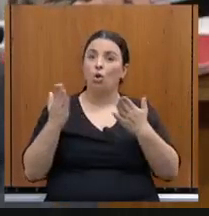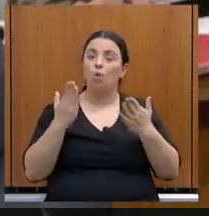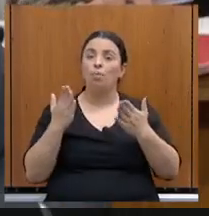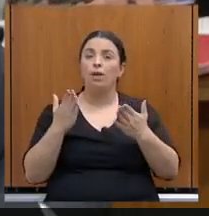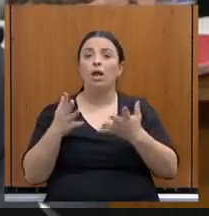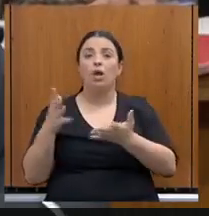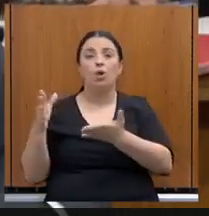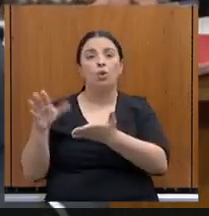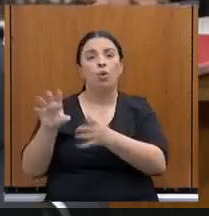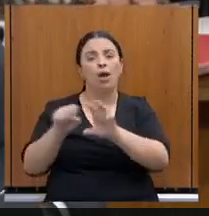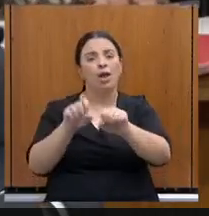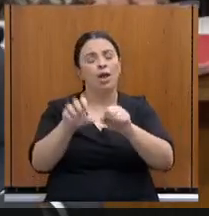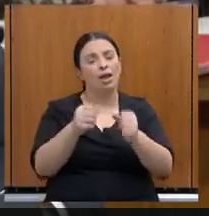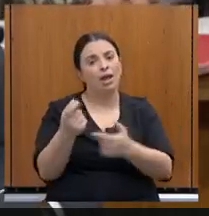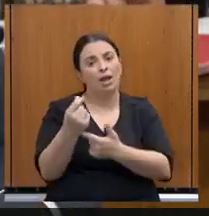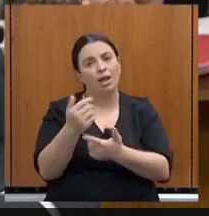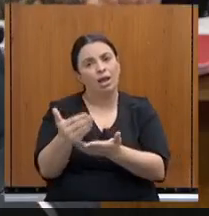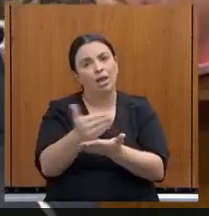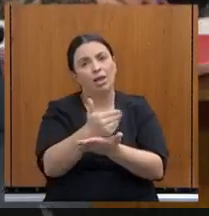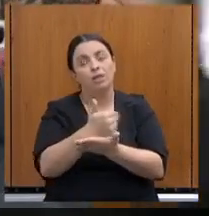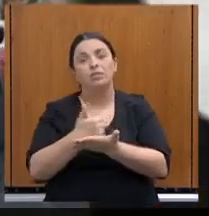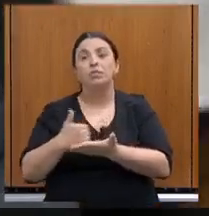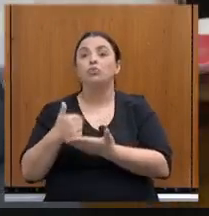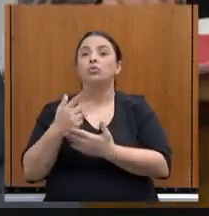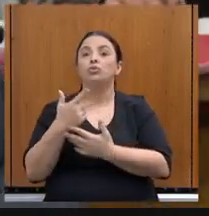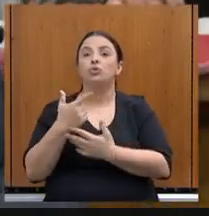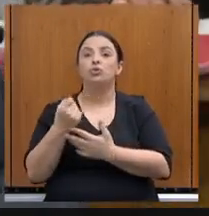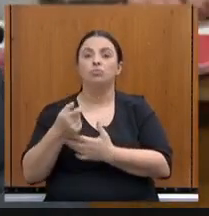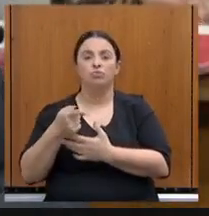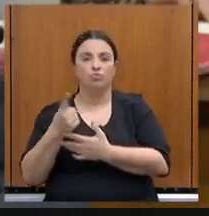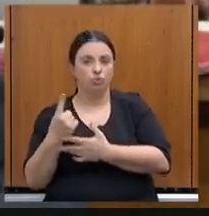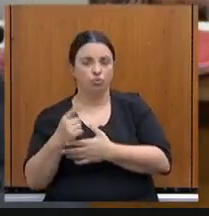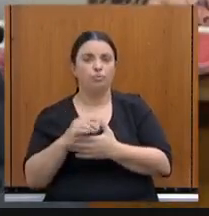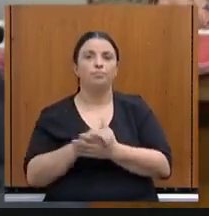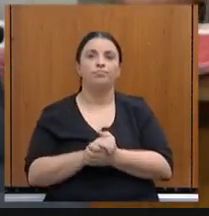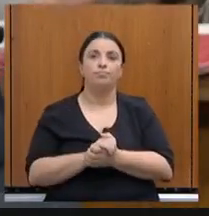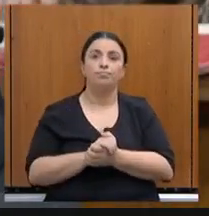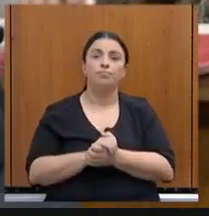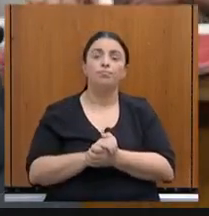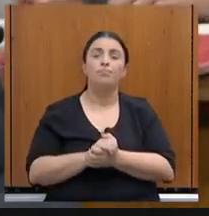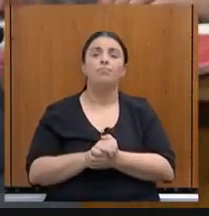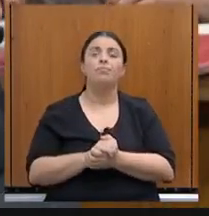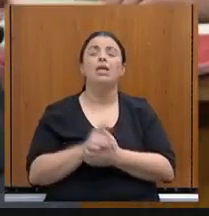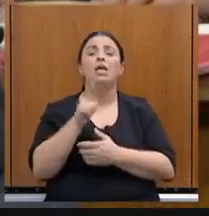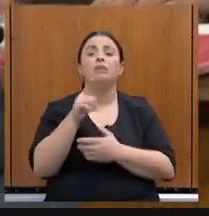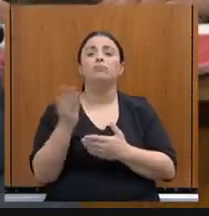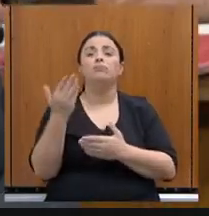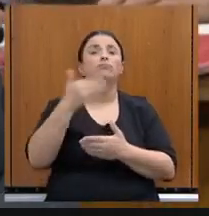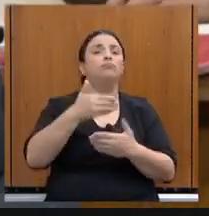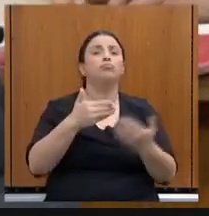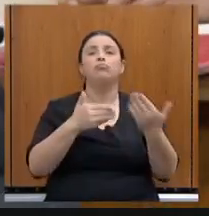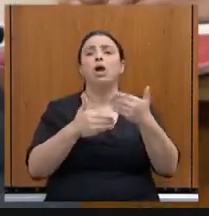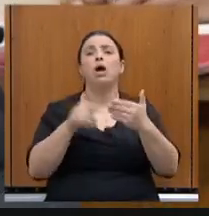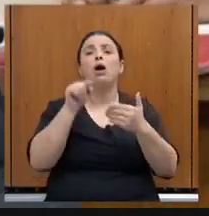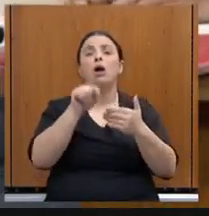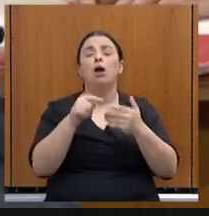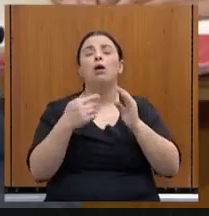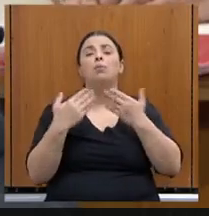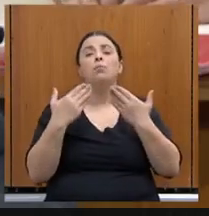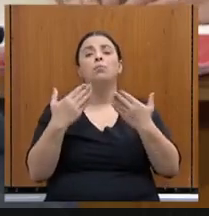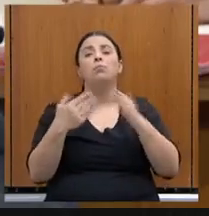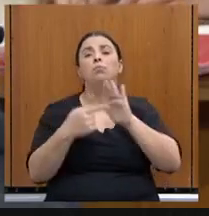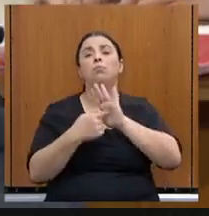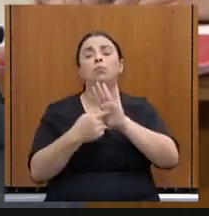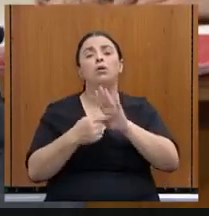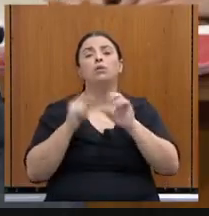em 2021. Esse próximo quadro, ele traz os principais segmentos de